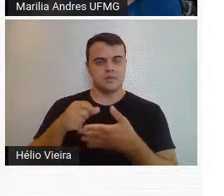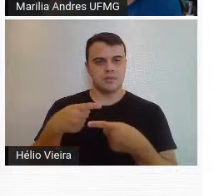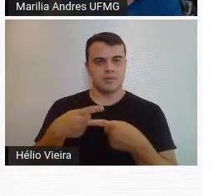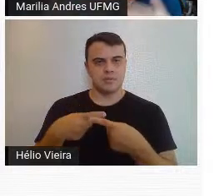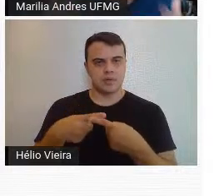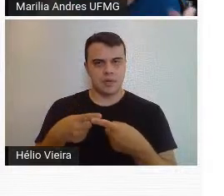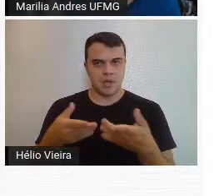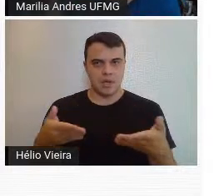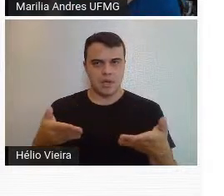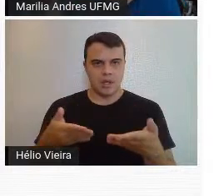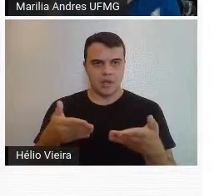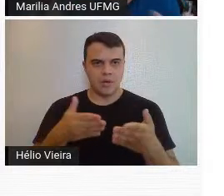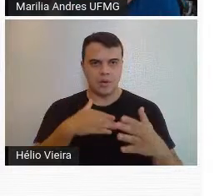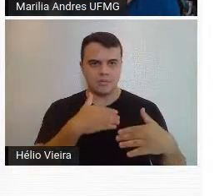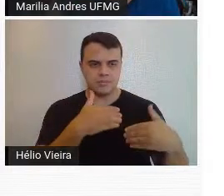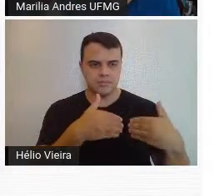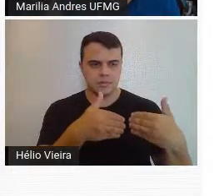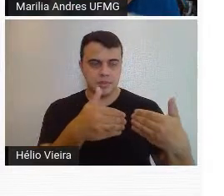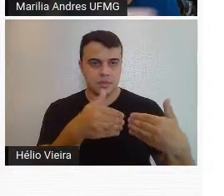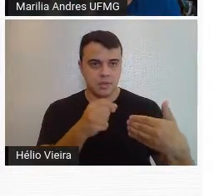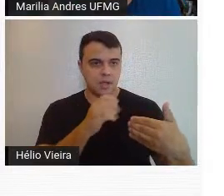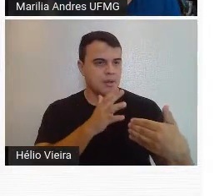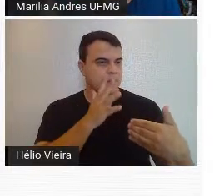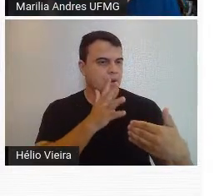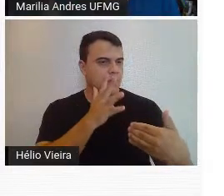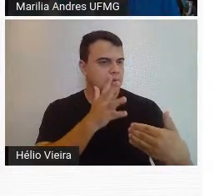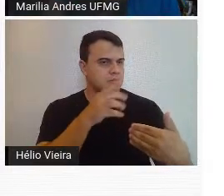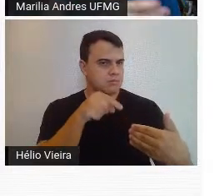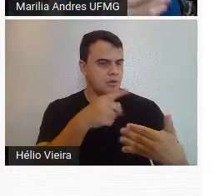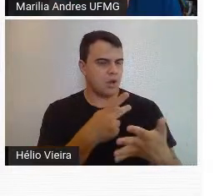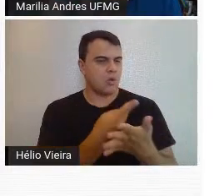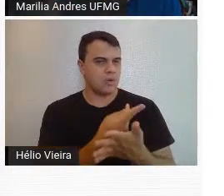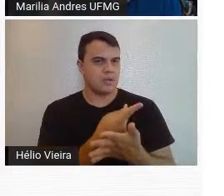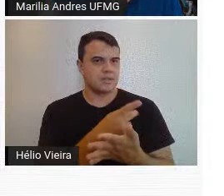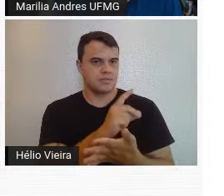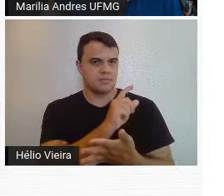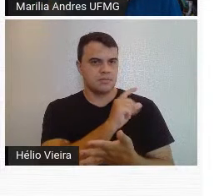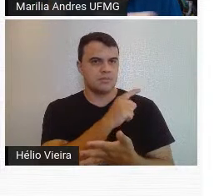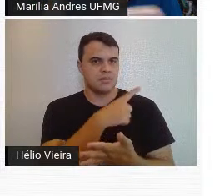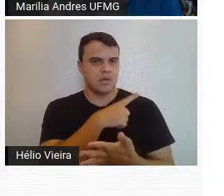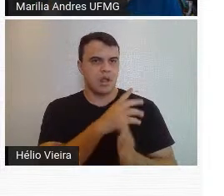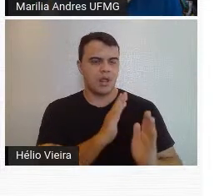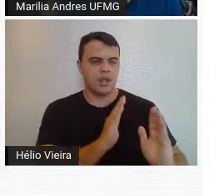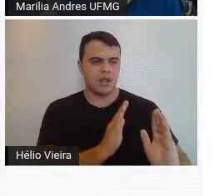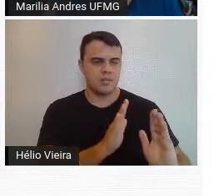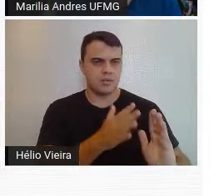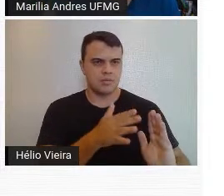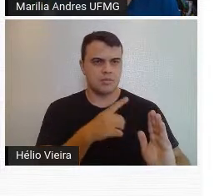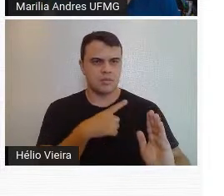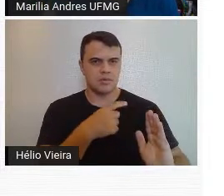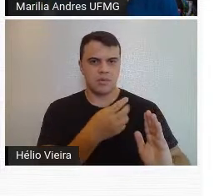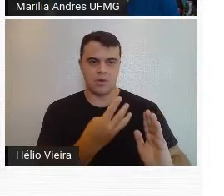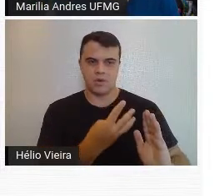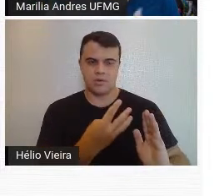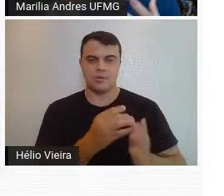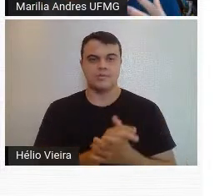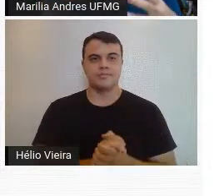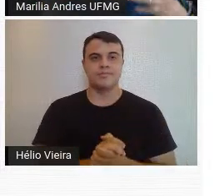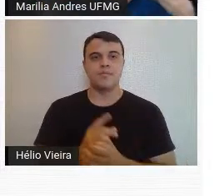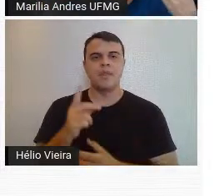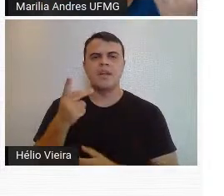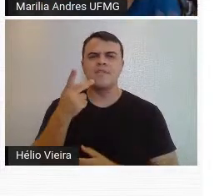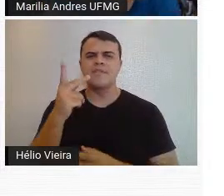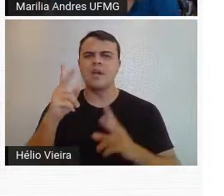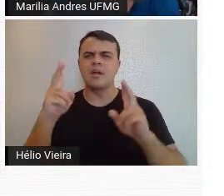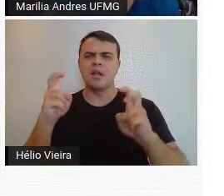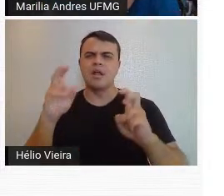dessa série de palestras que houveram durante essa época de 1944. Ele vai falar,